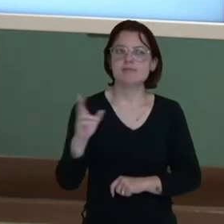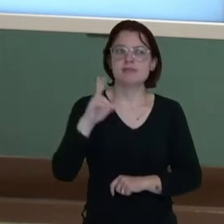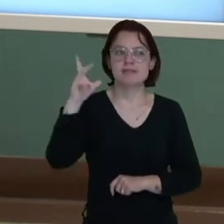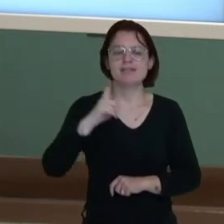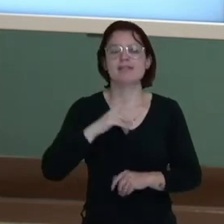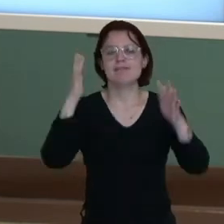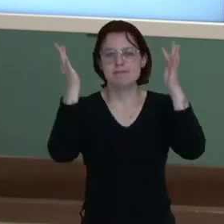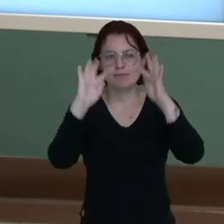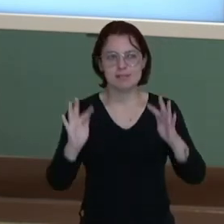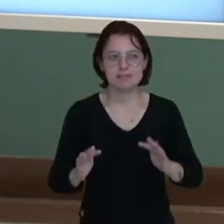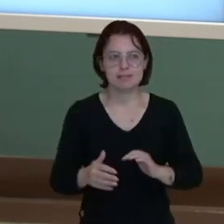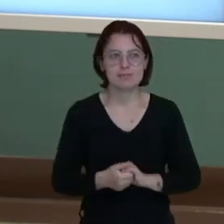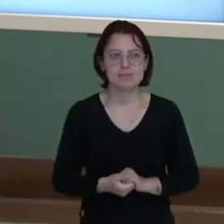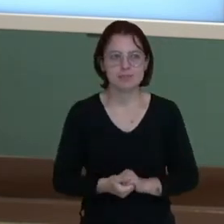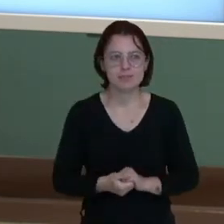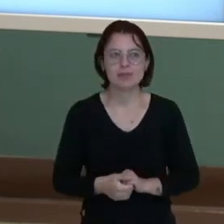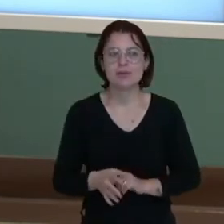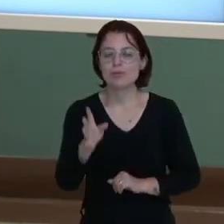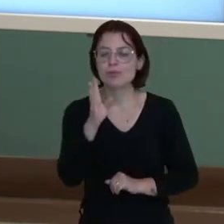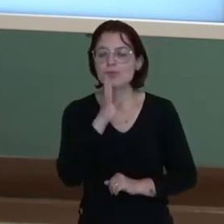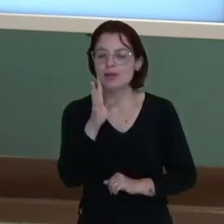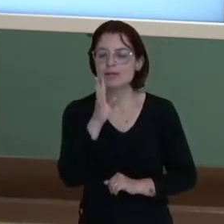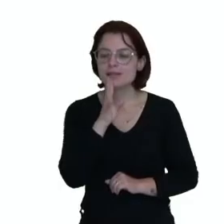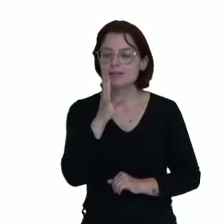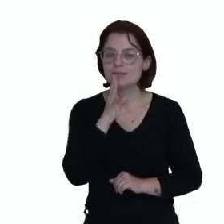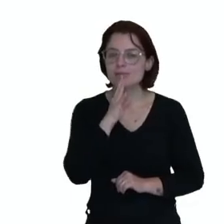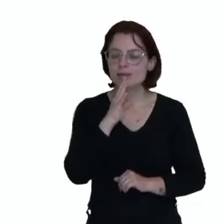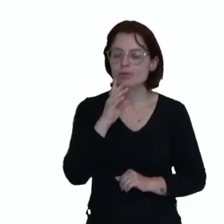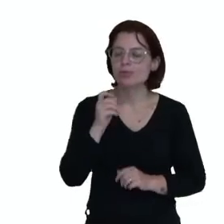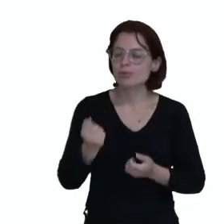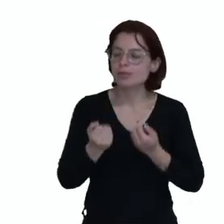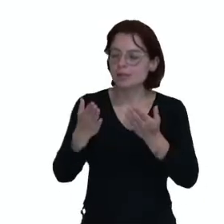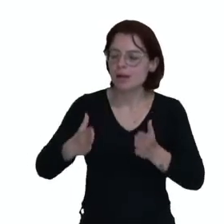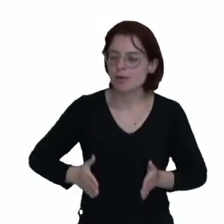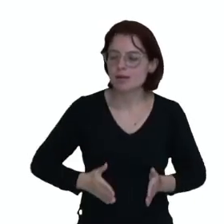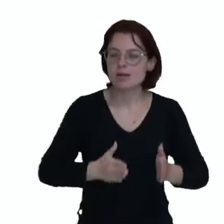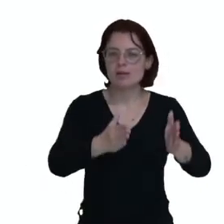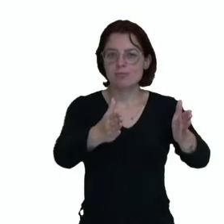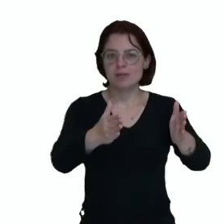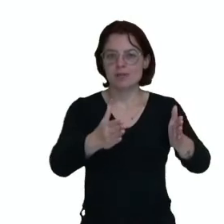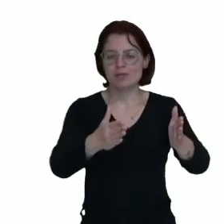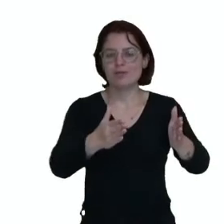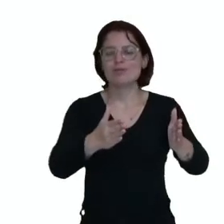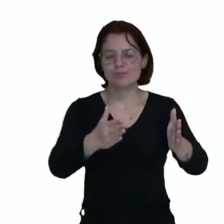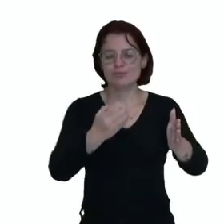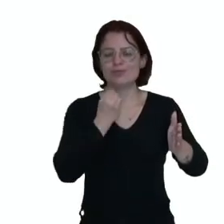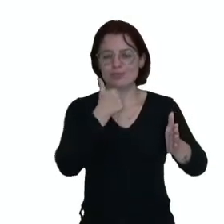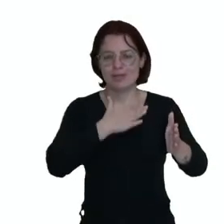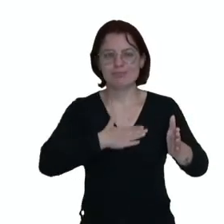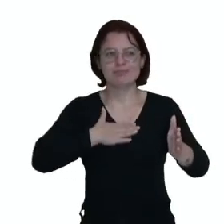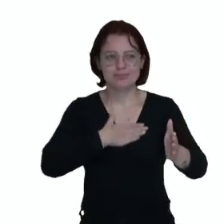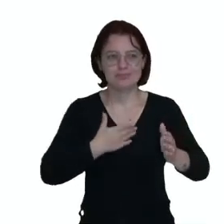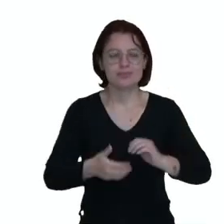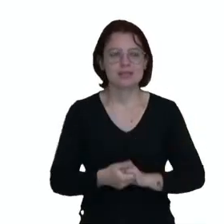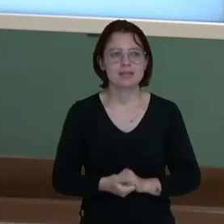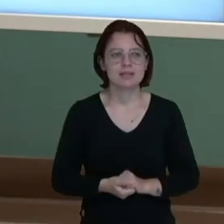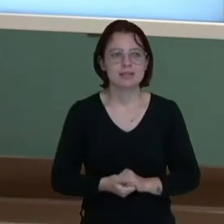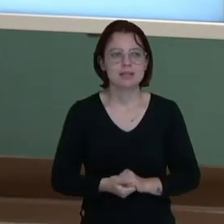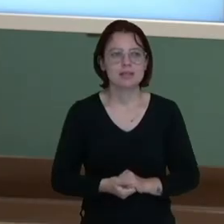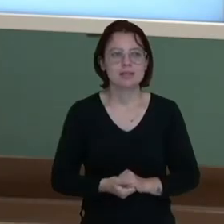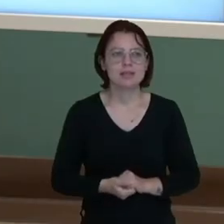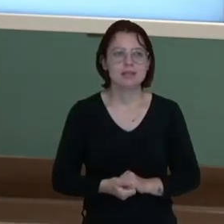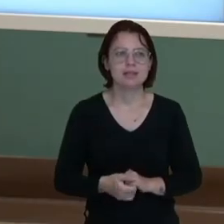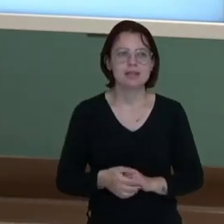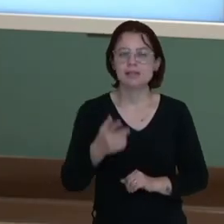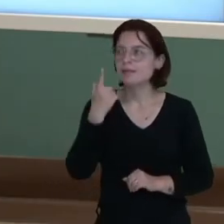felizes. Então, o conhecimento como caminho para a virtuosidade, não é? E aqui o Diderot,